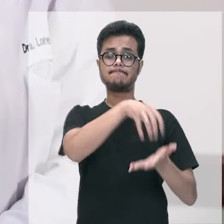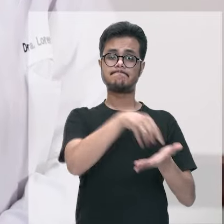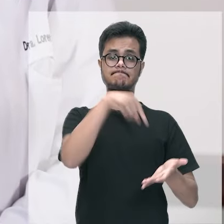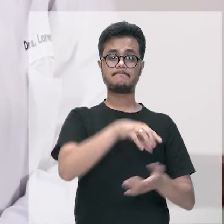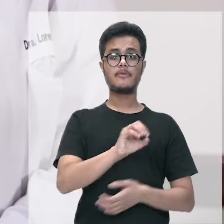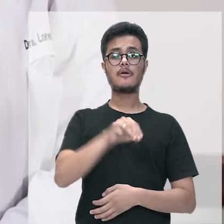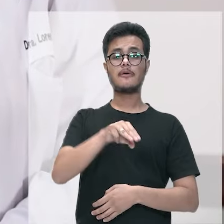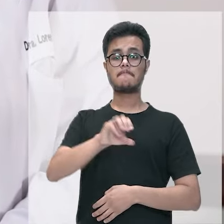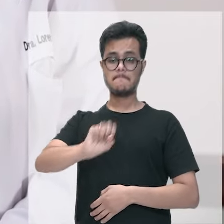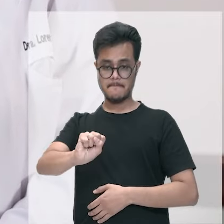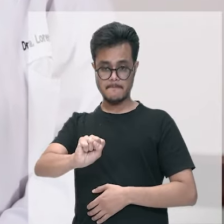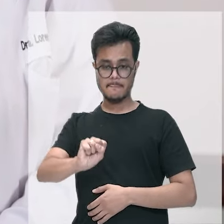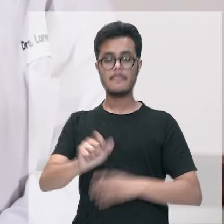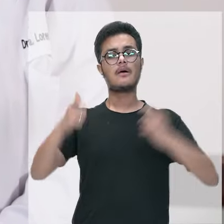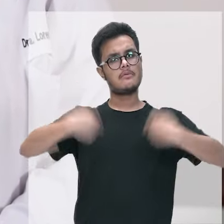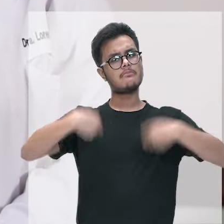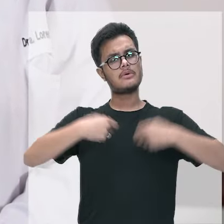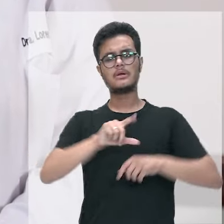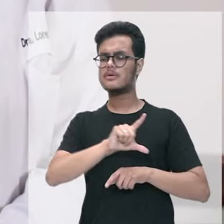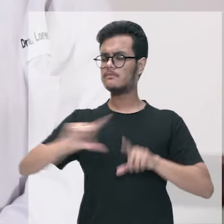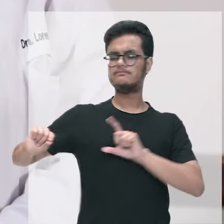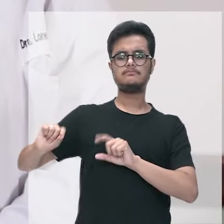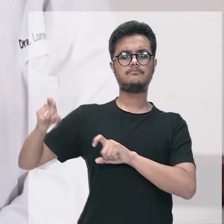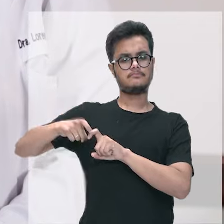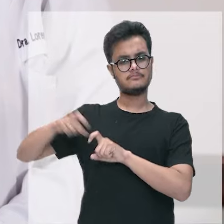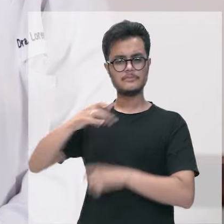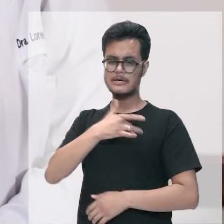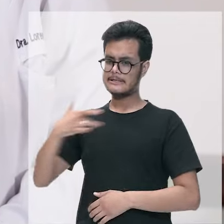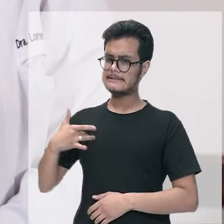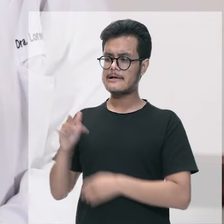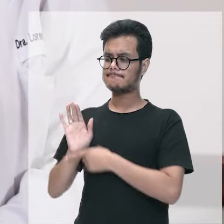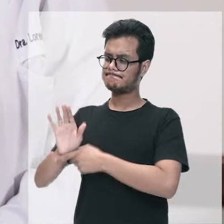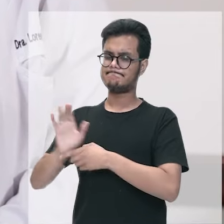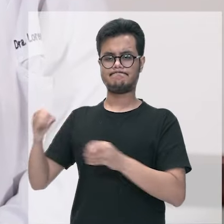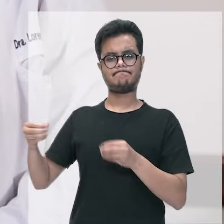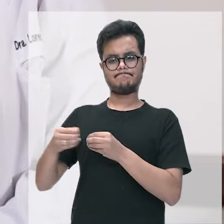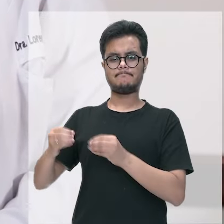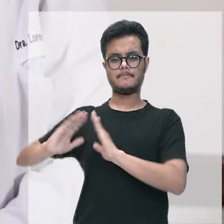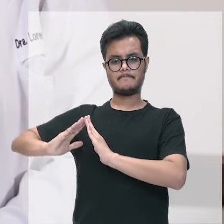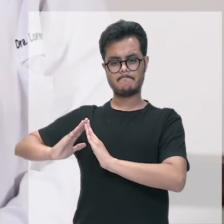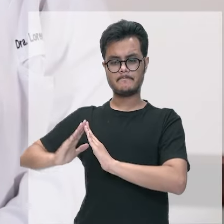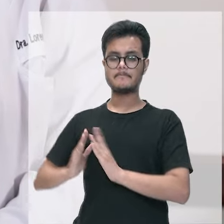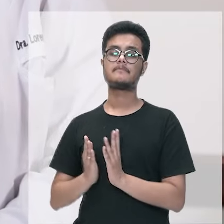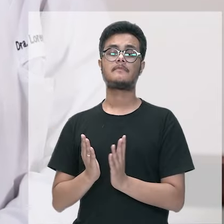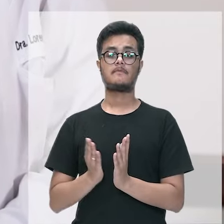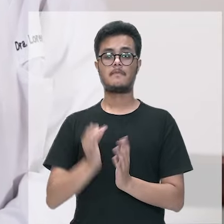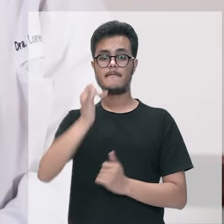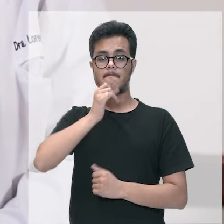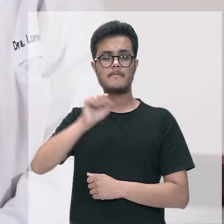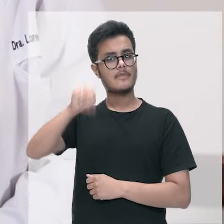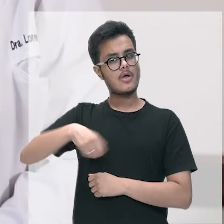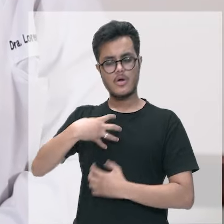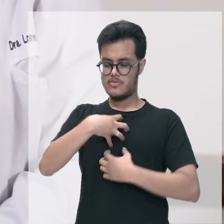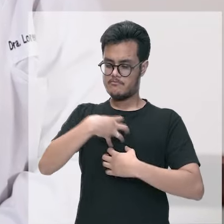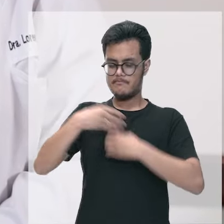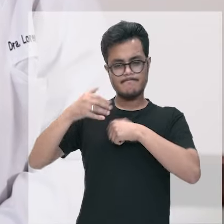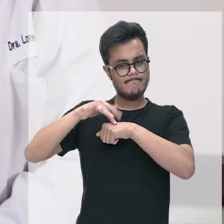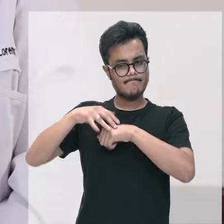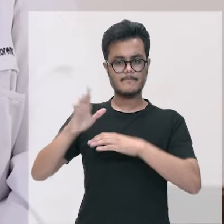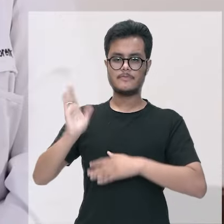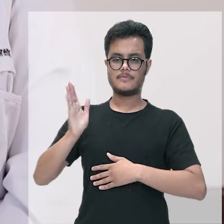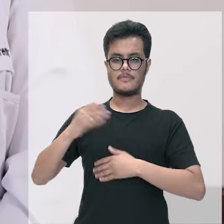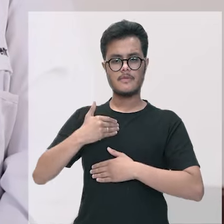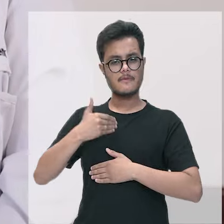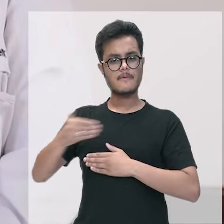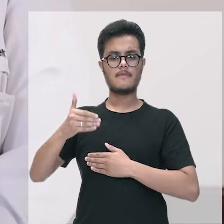Saúde é para que se procure o serviço de saúde mais próximo da sua residência assim que se iniciarem os sintomas